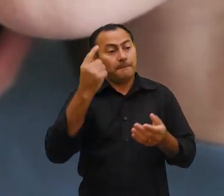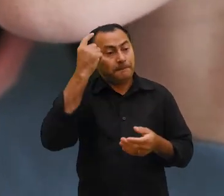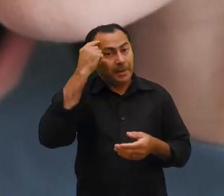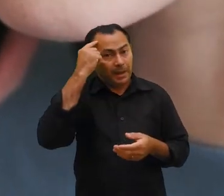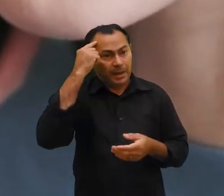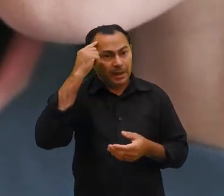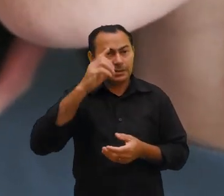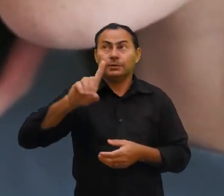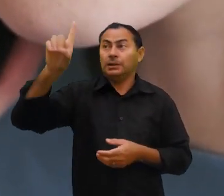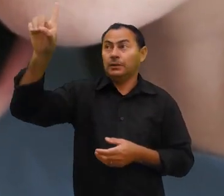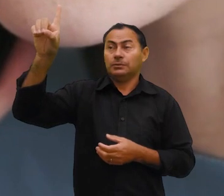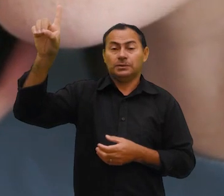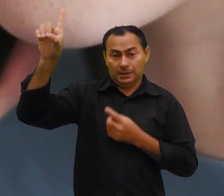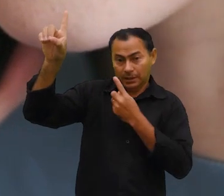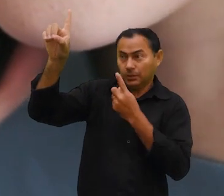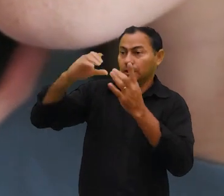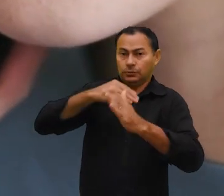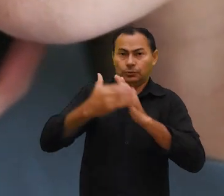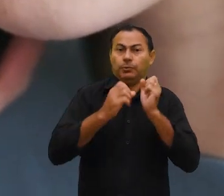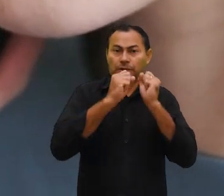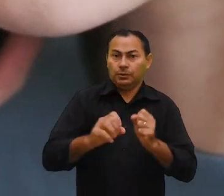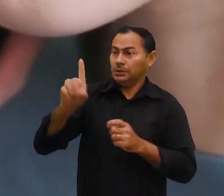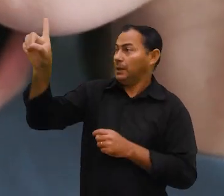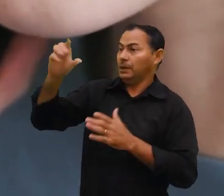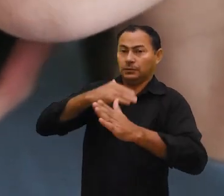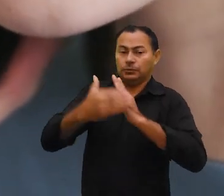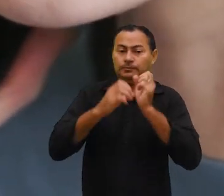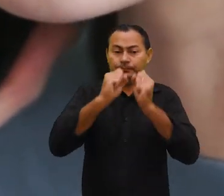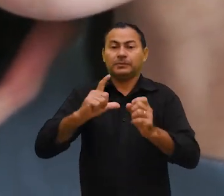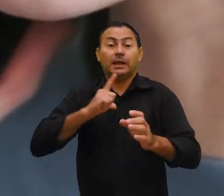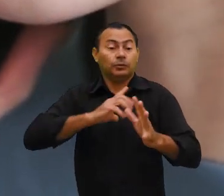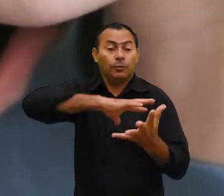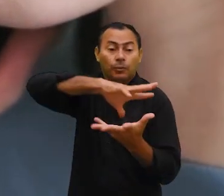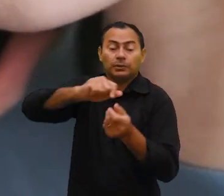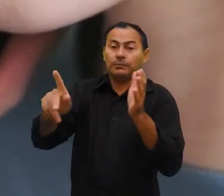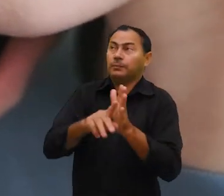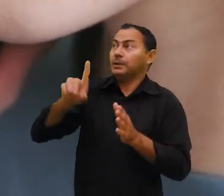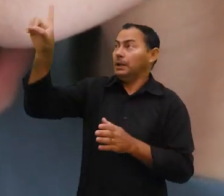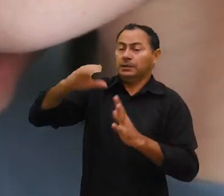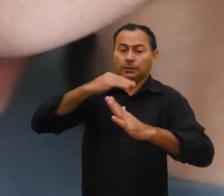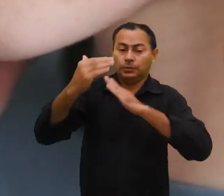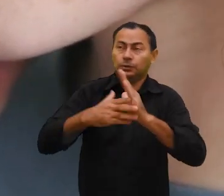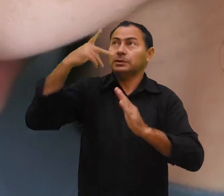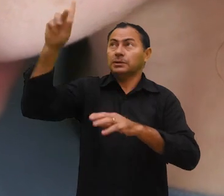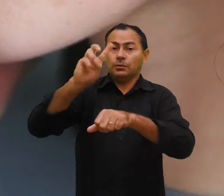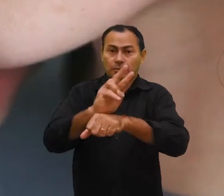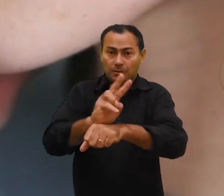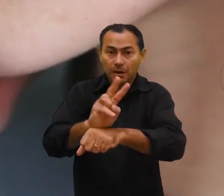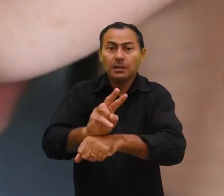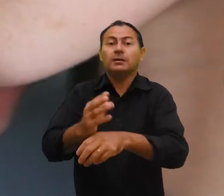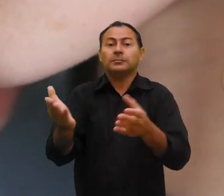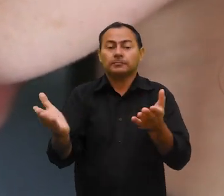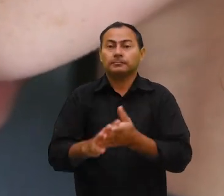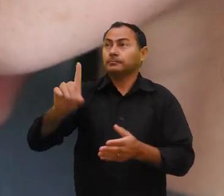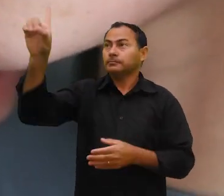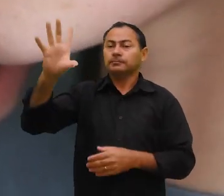Pensem como o Deus é Deus Todo-Poderoso. Tudo que existe no mundo lhe pertence. Tudo está sob seu controle.